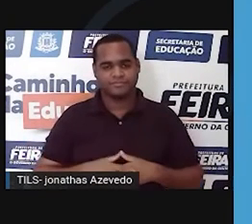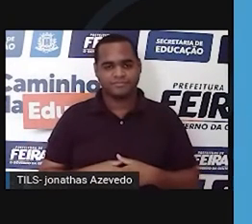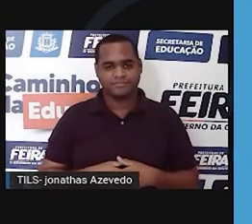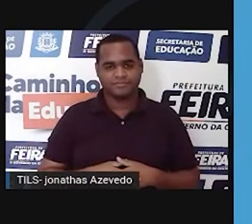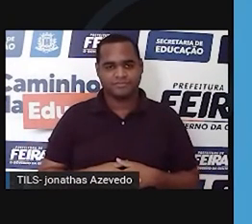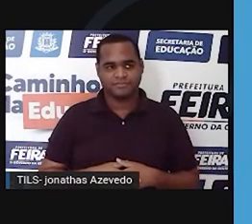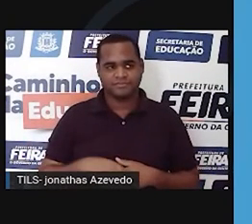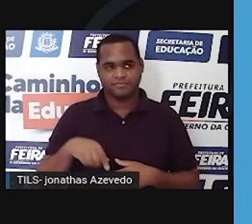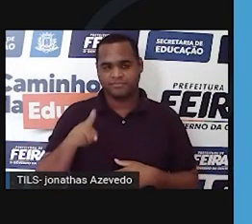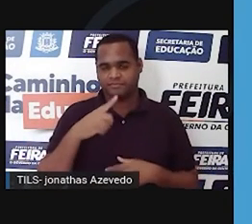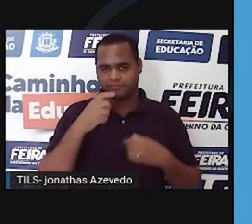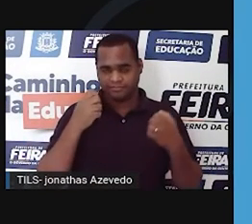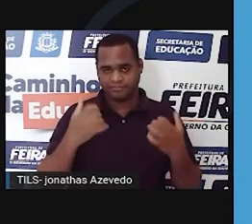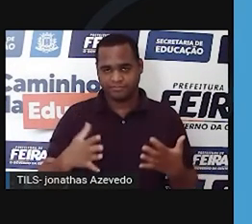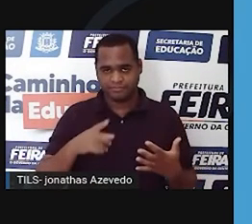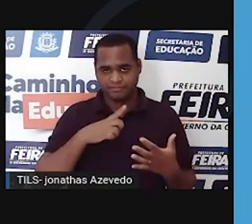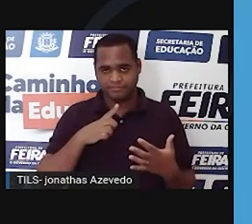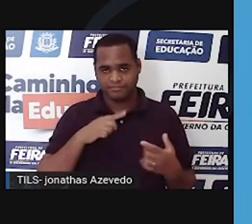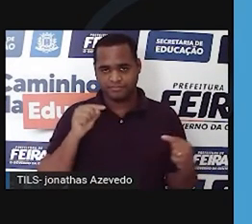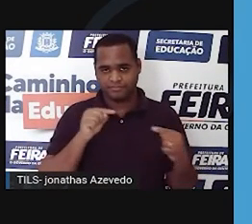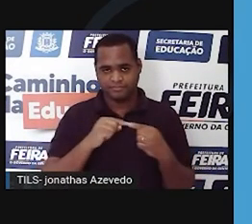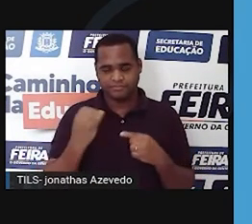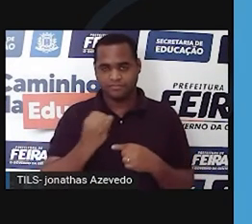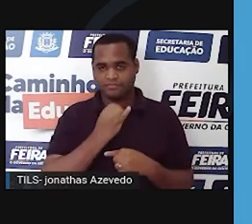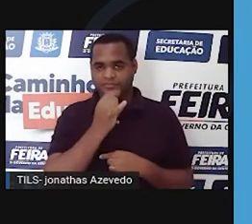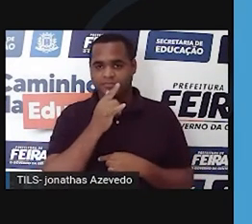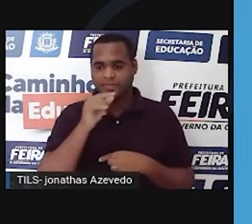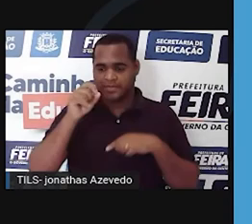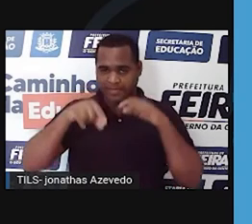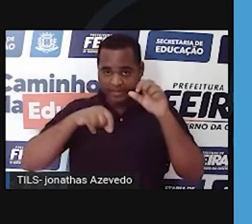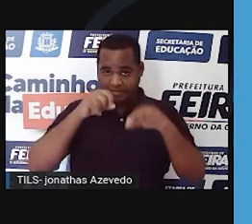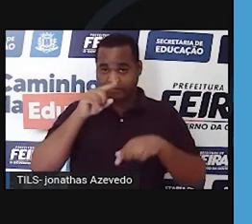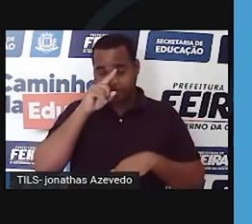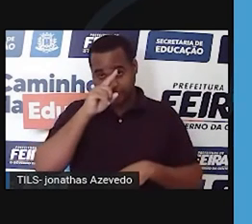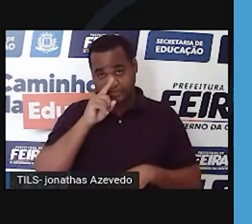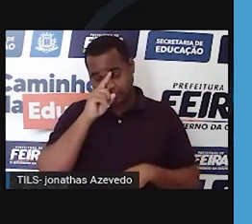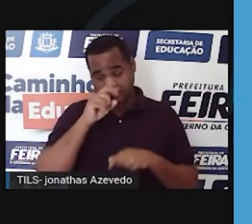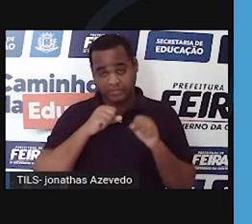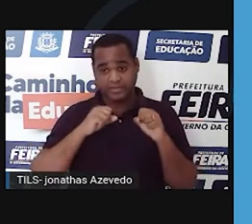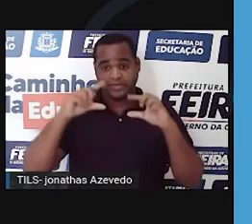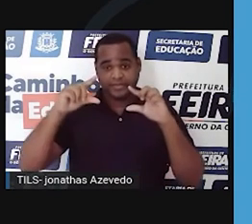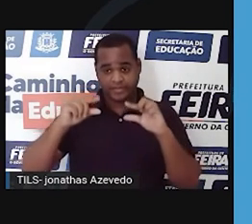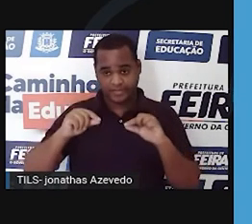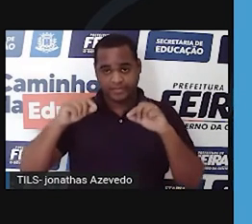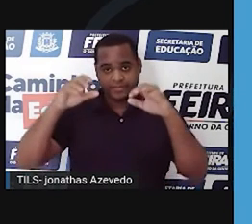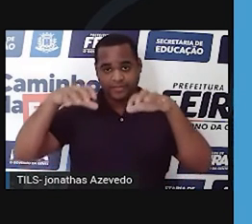Mas entre o fim do inverno e o começo da primavera, enfrenta períodos de estiagem.